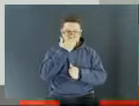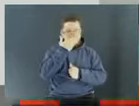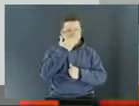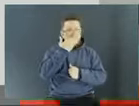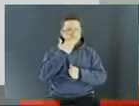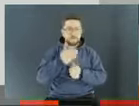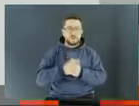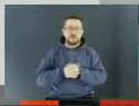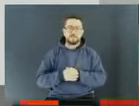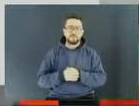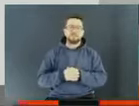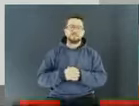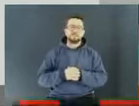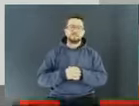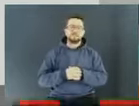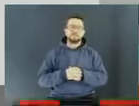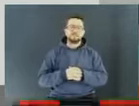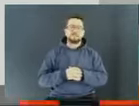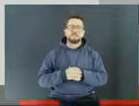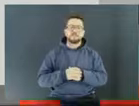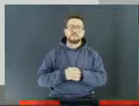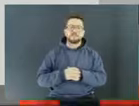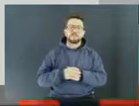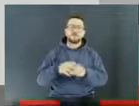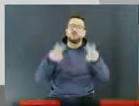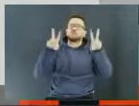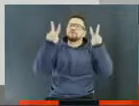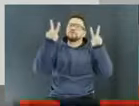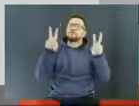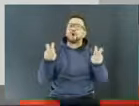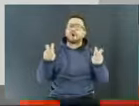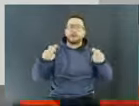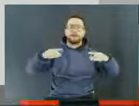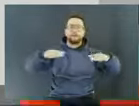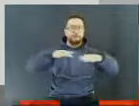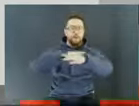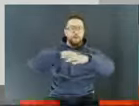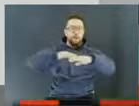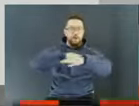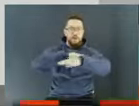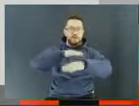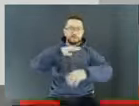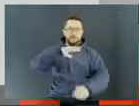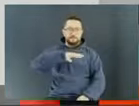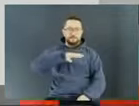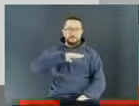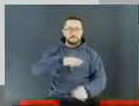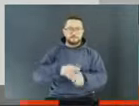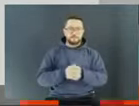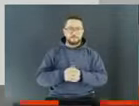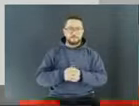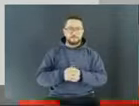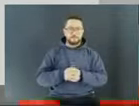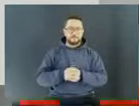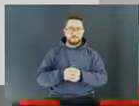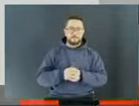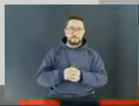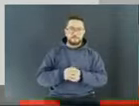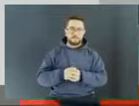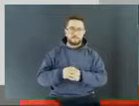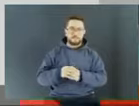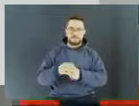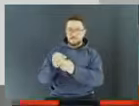Vou falar um pouco da mobilidade urbana. A instalação de self-storage próximo aos usuários